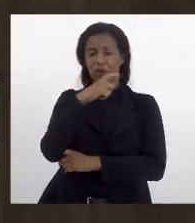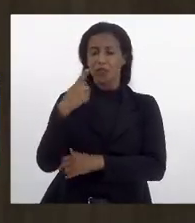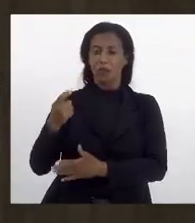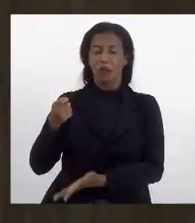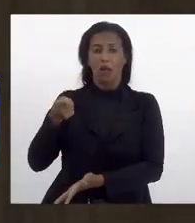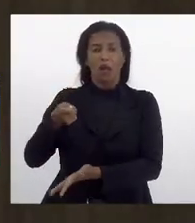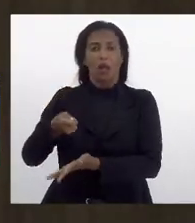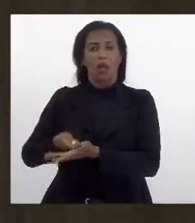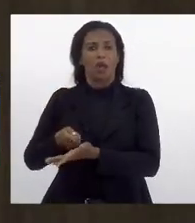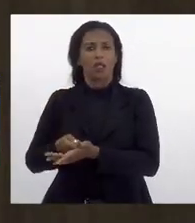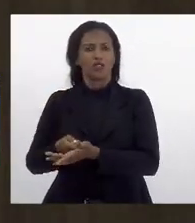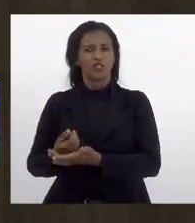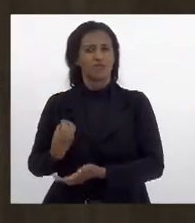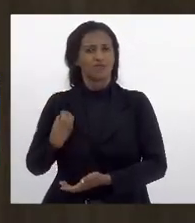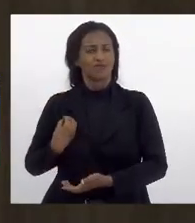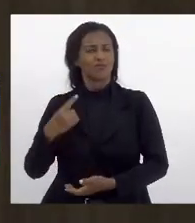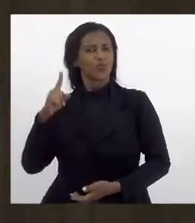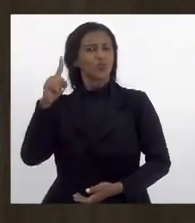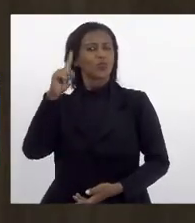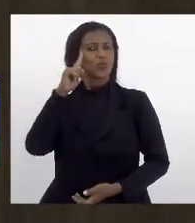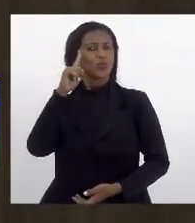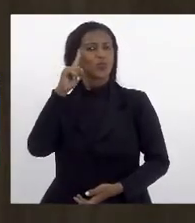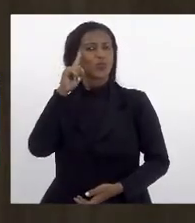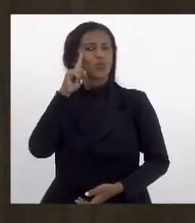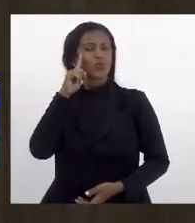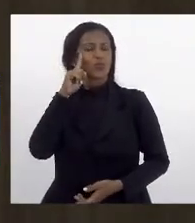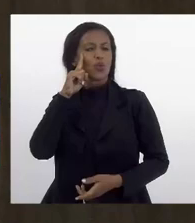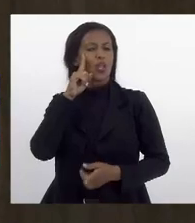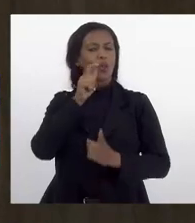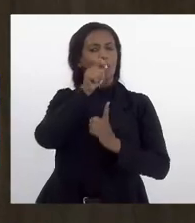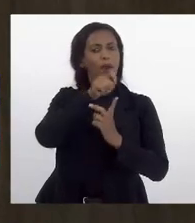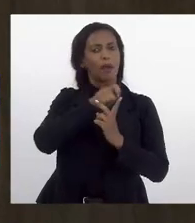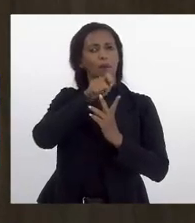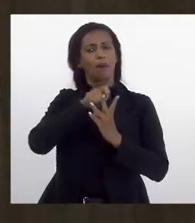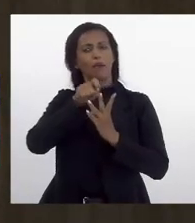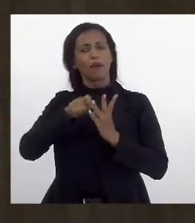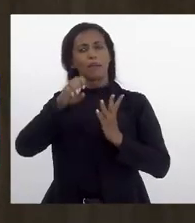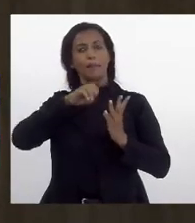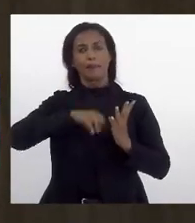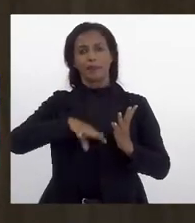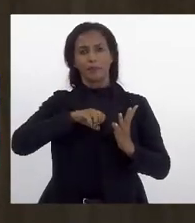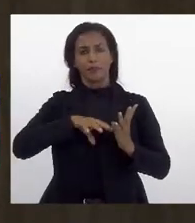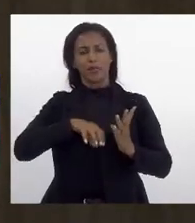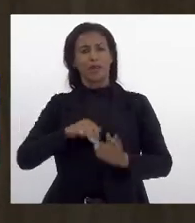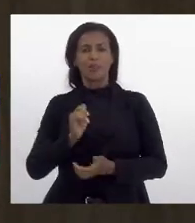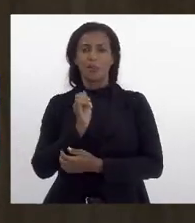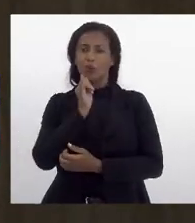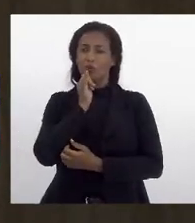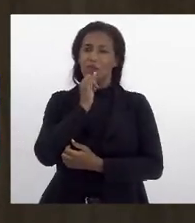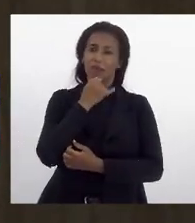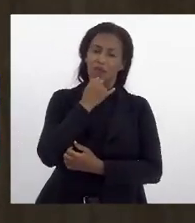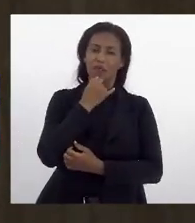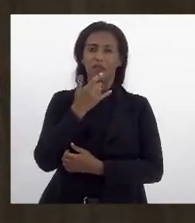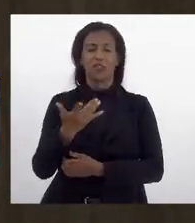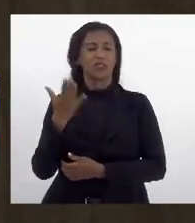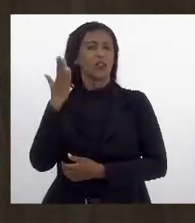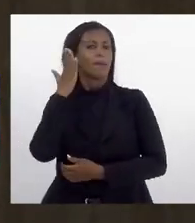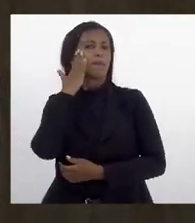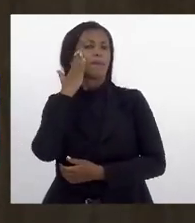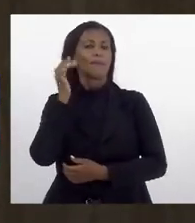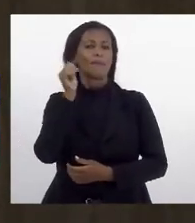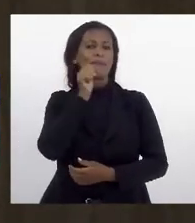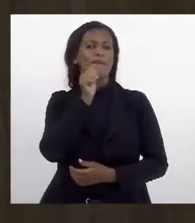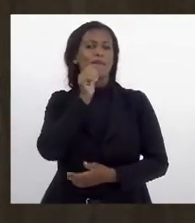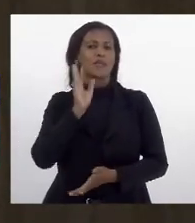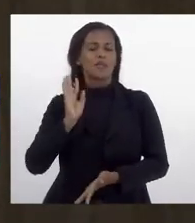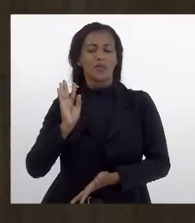garantir o nosso cotidiano e o ciclo menstrual então é muito triste é muito adoecedor saber que meninas